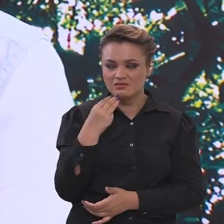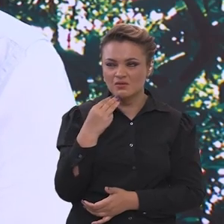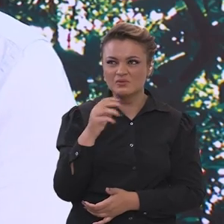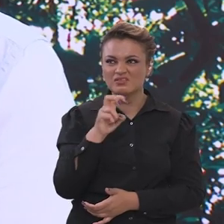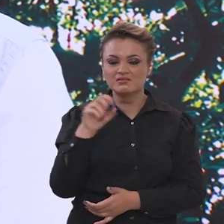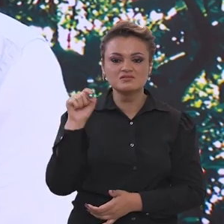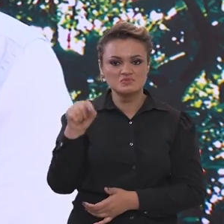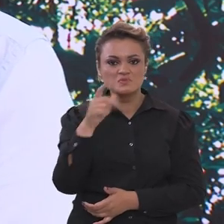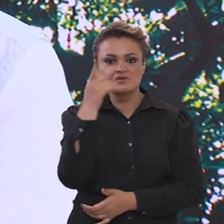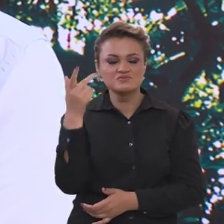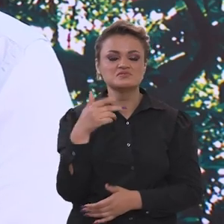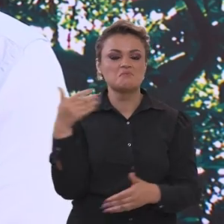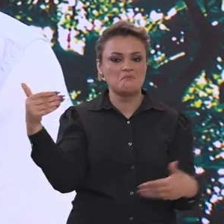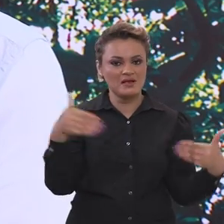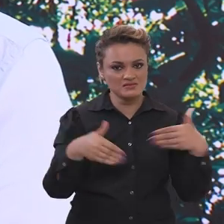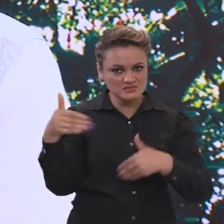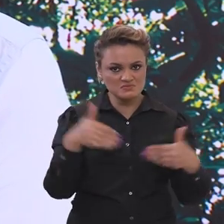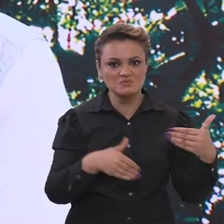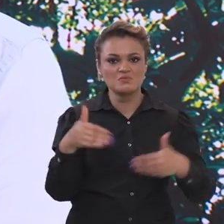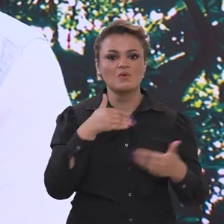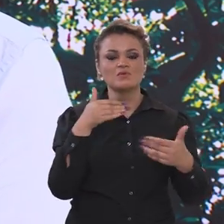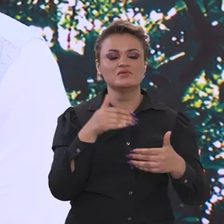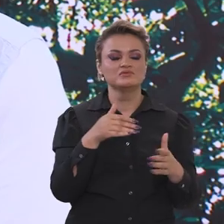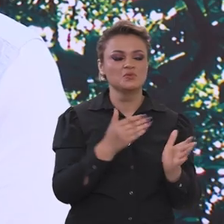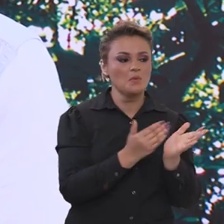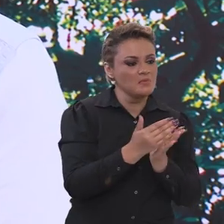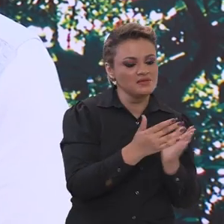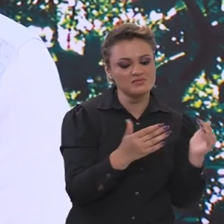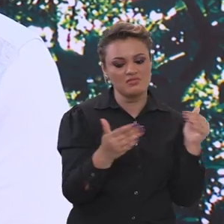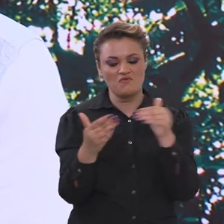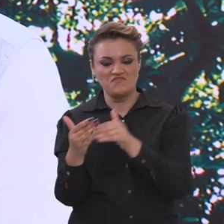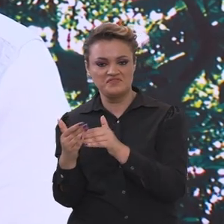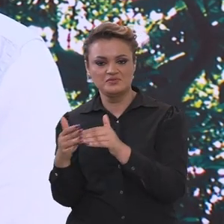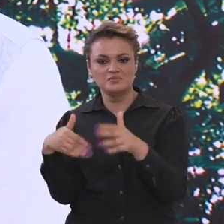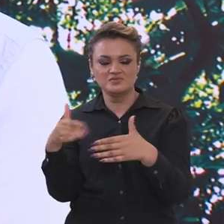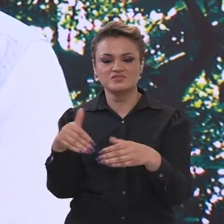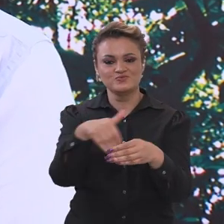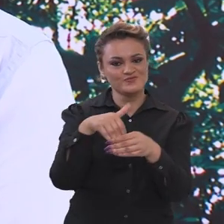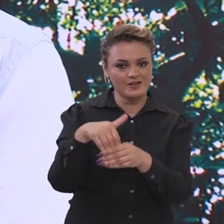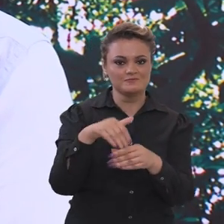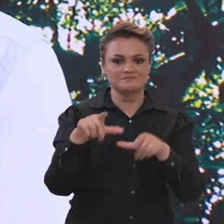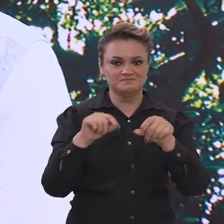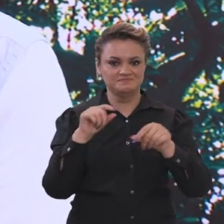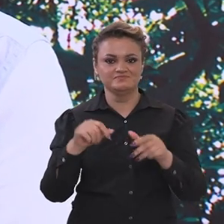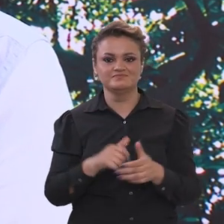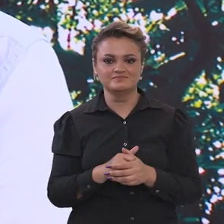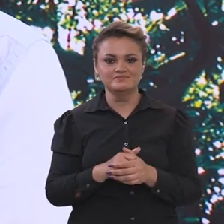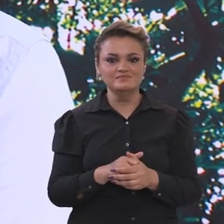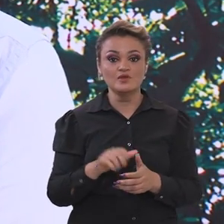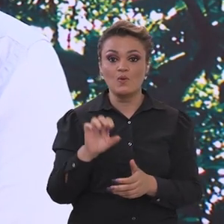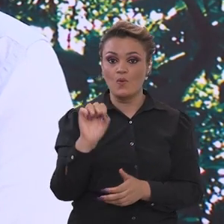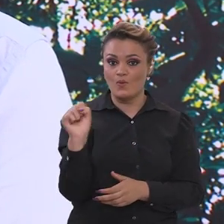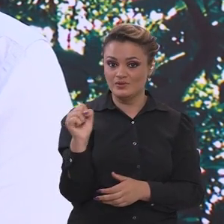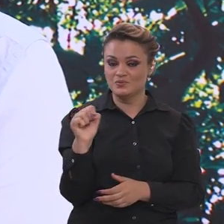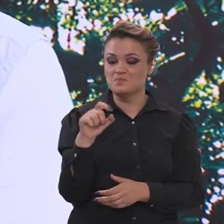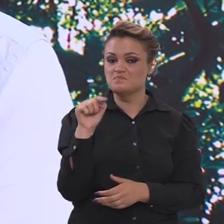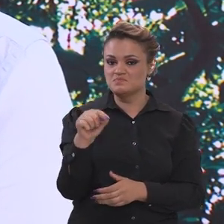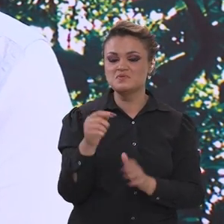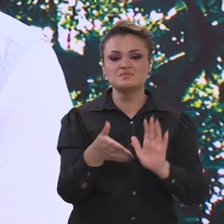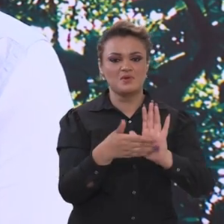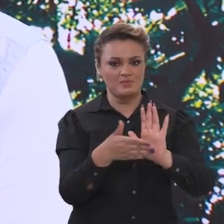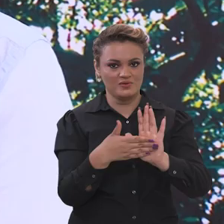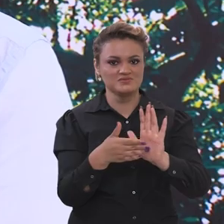milhão e meio de pessoas participaram diretamente do início ao final do processo de votação. Nós tivemos 8